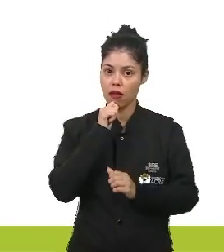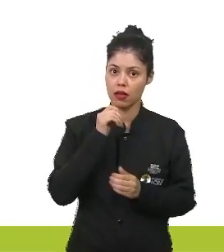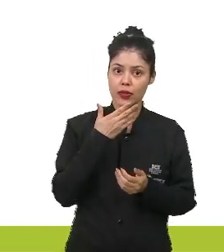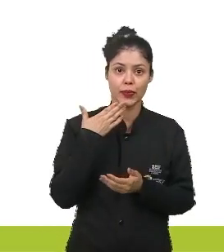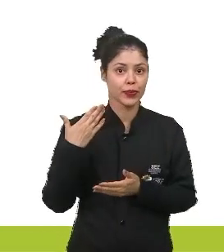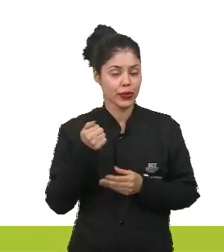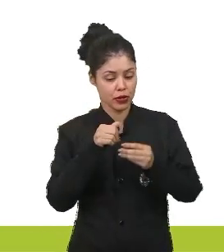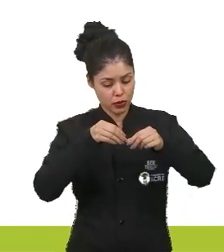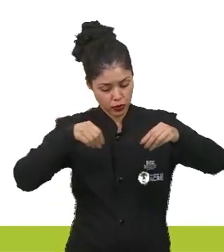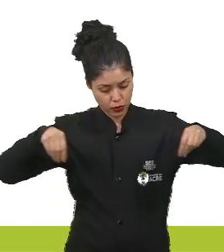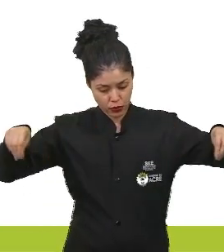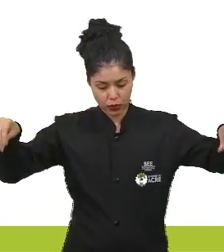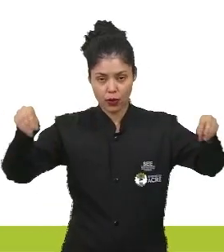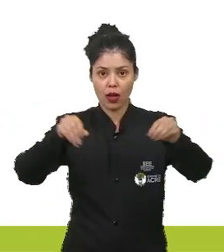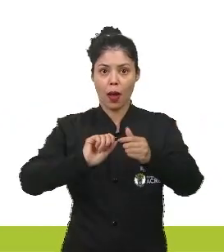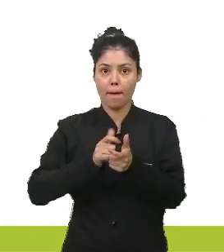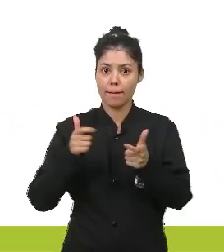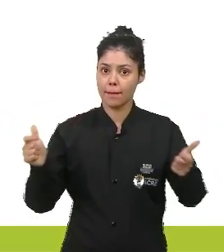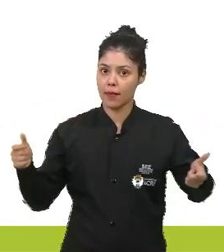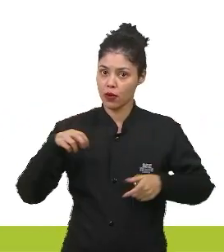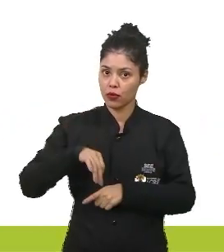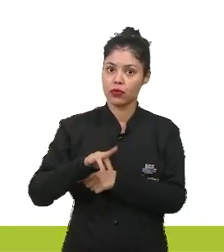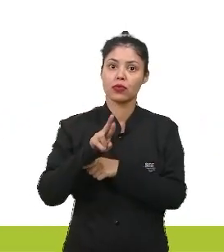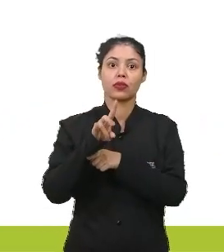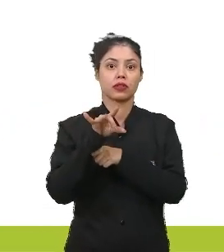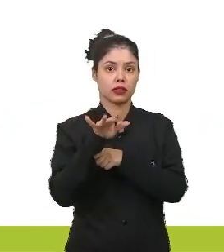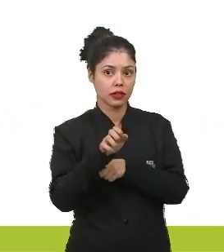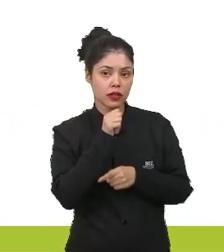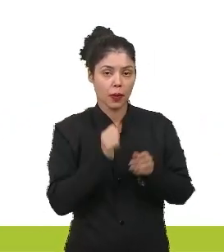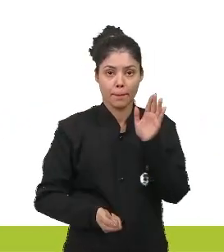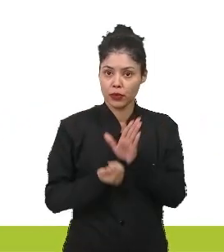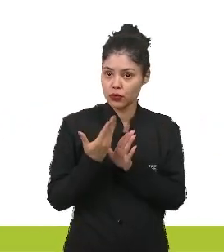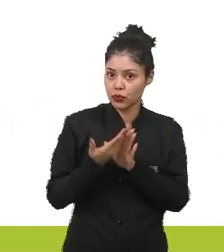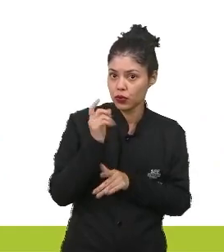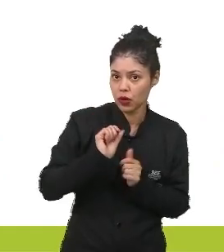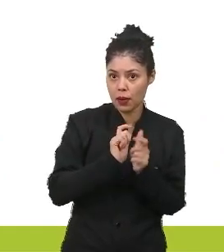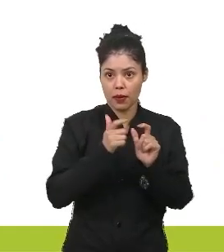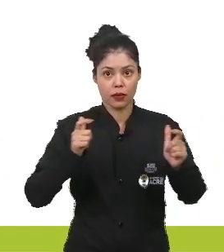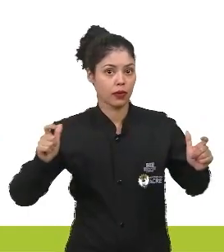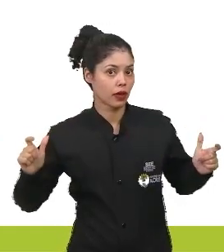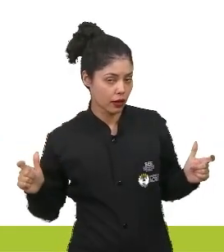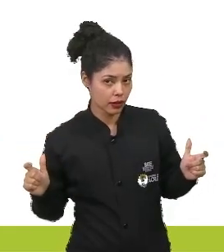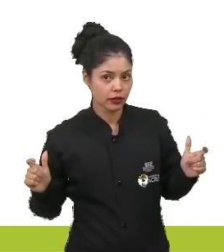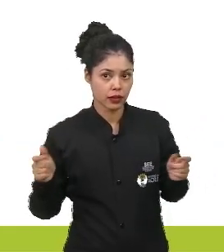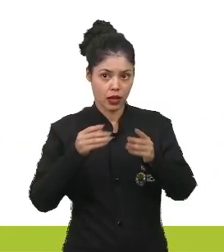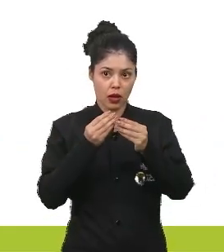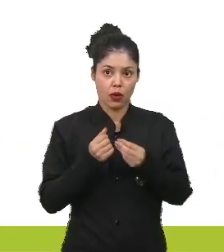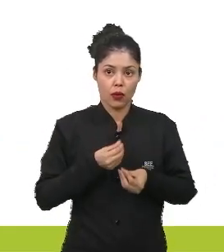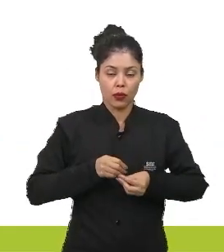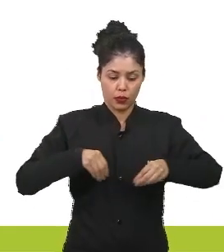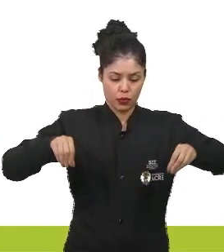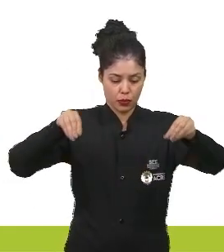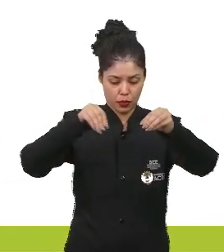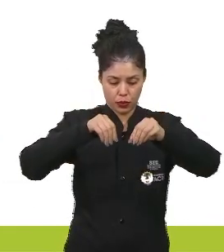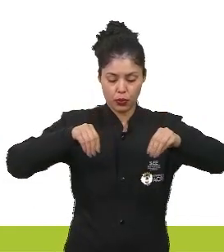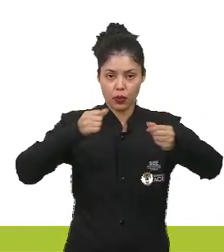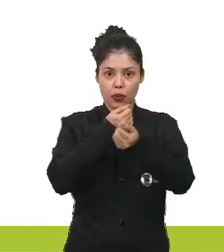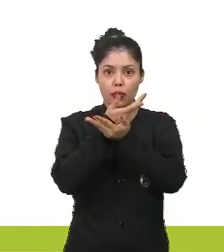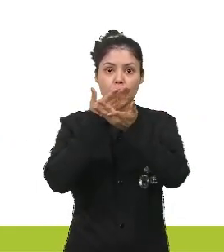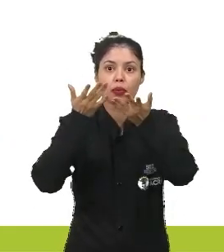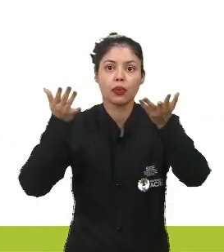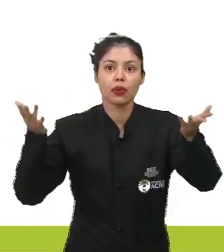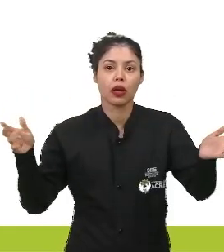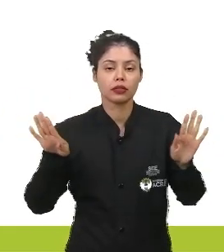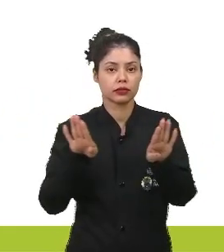com maior quantidade de nutrientes, produzindo a grande quantidade de sementes e possuem